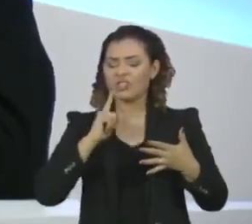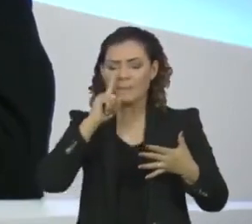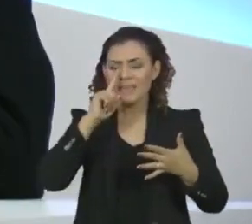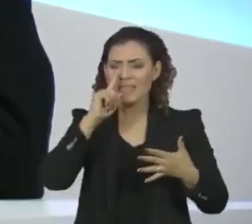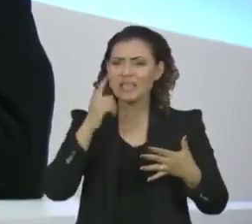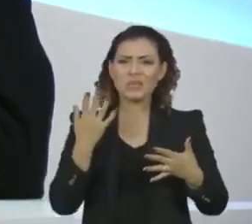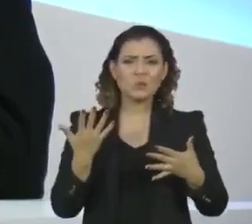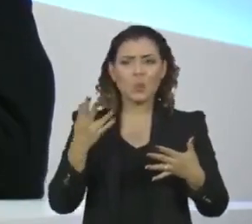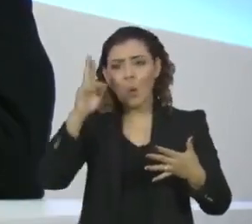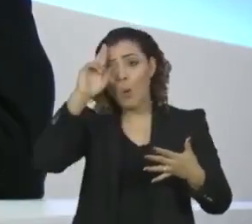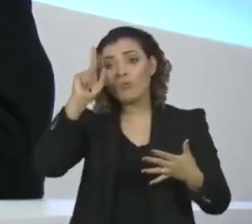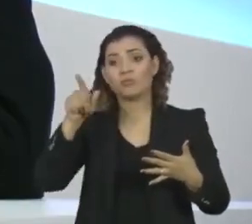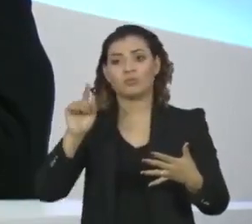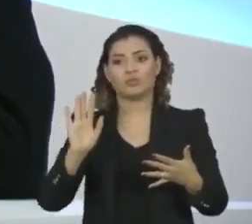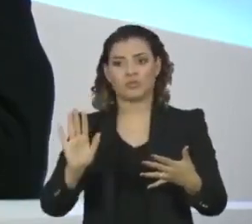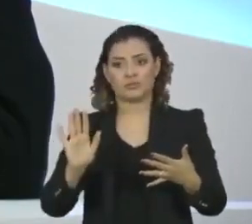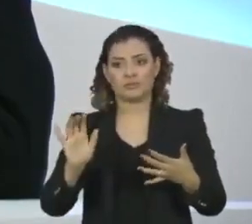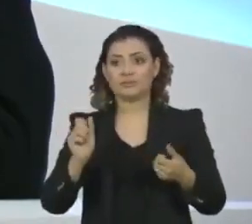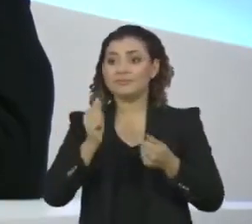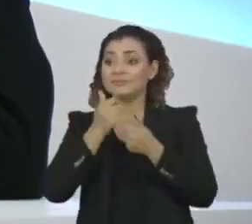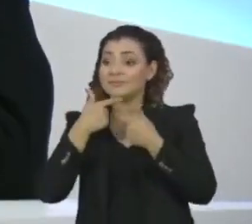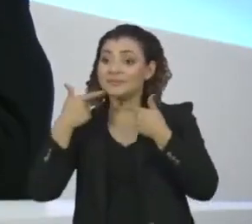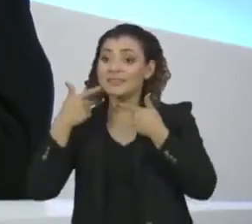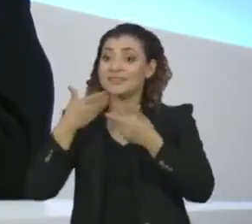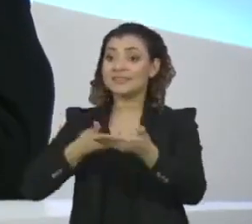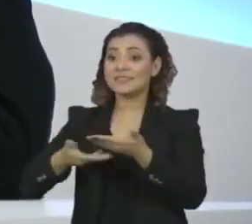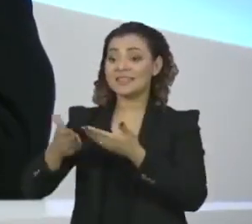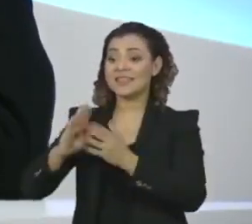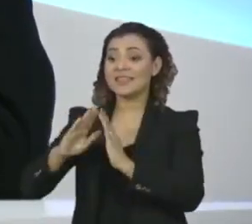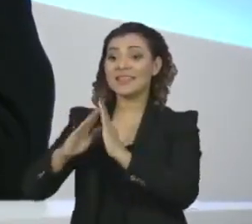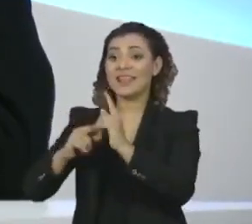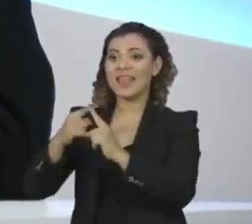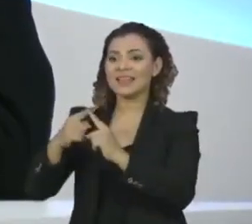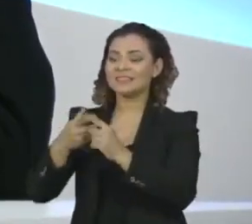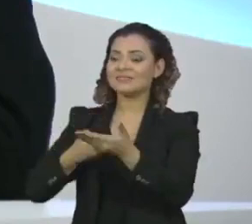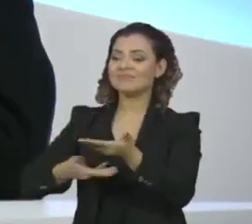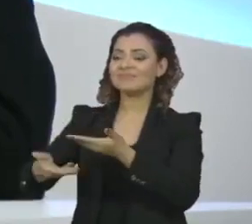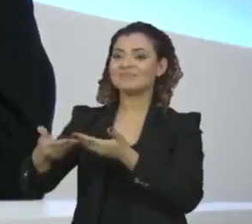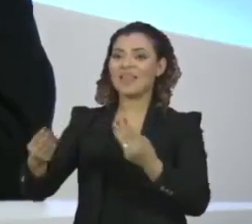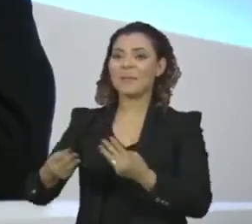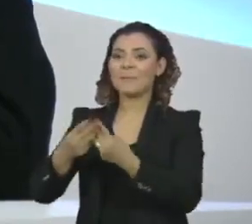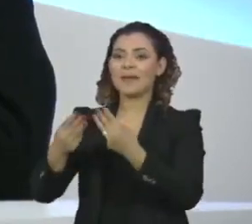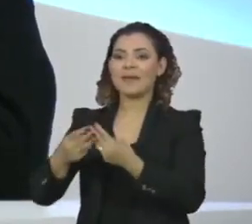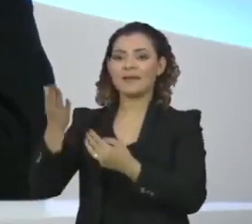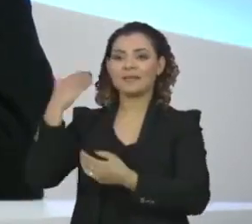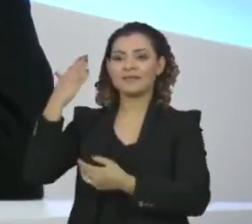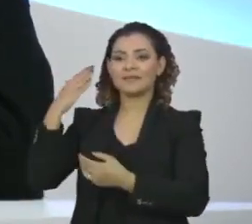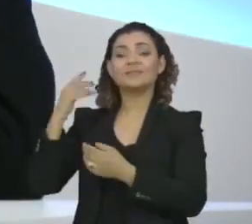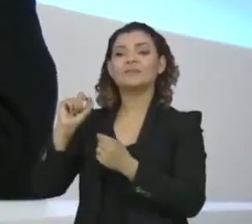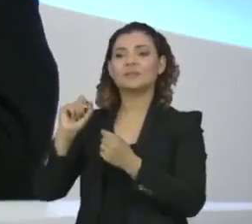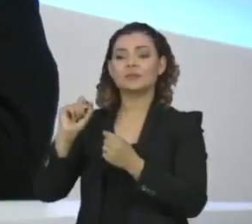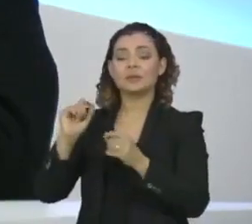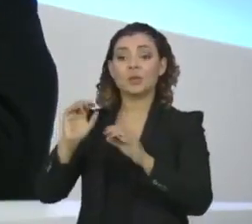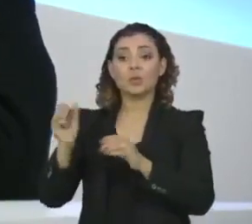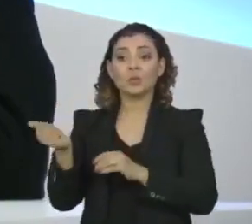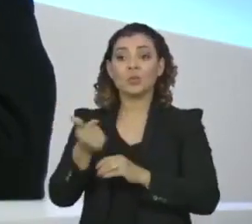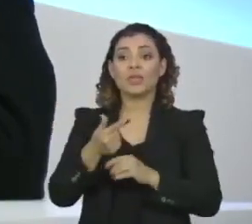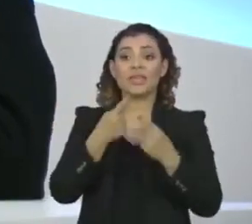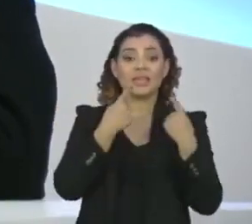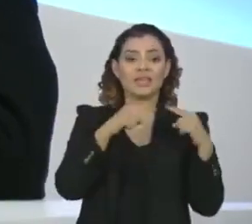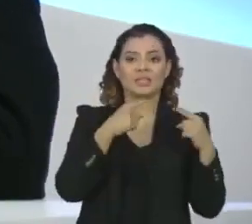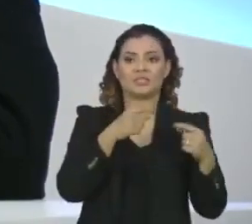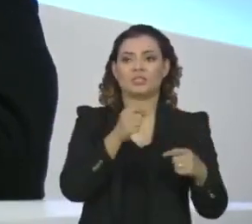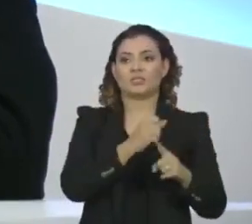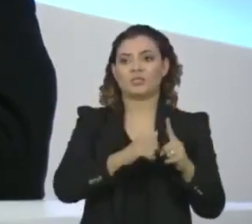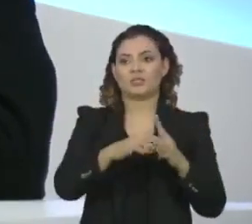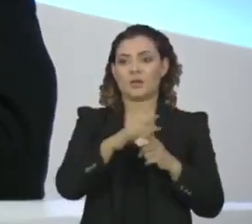de confundir o carisma profético da igreja, hebraico, antigo, de crítica social, como a gente conhece,